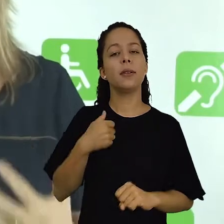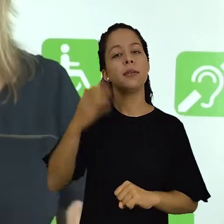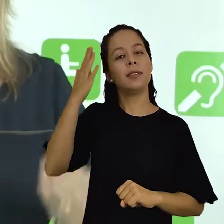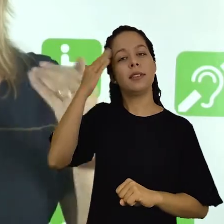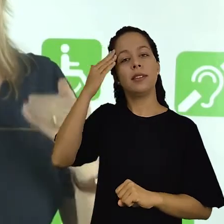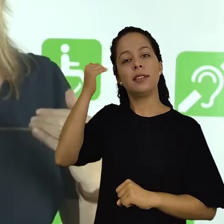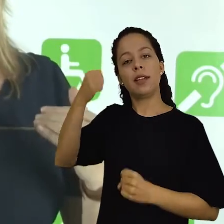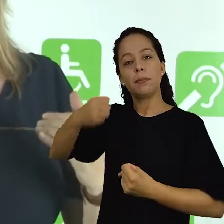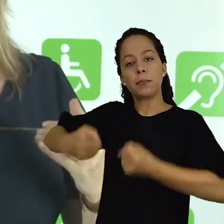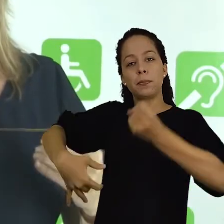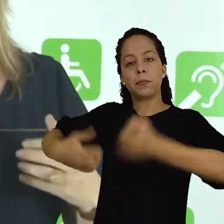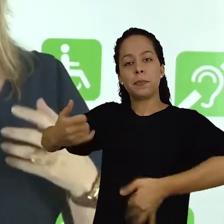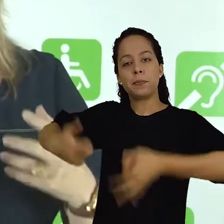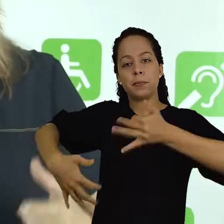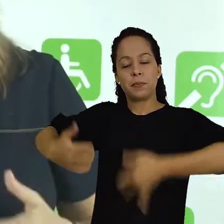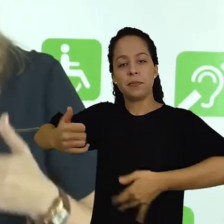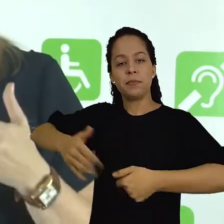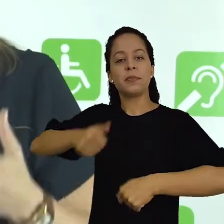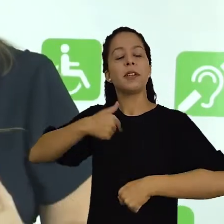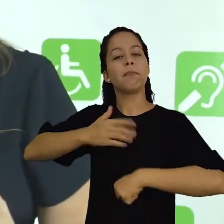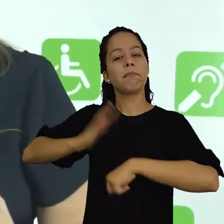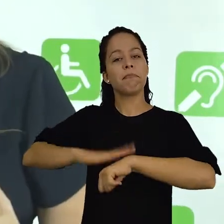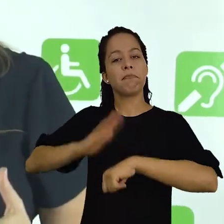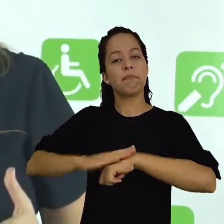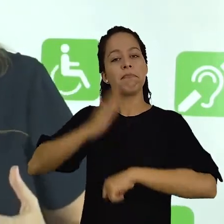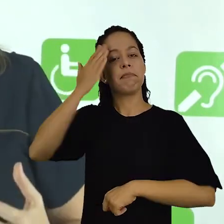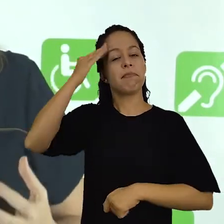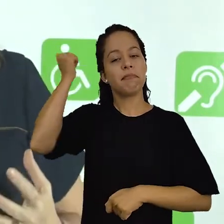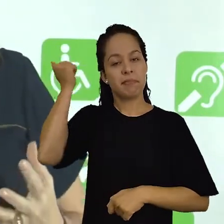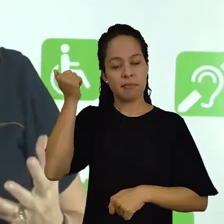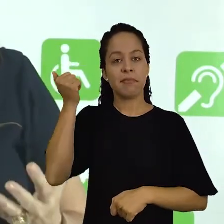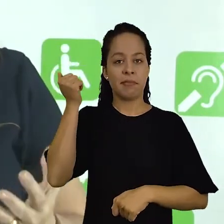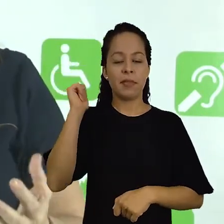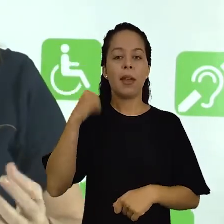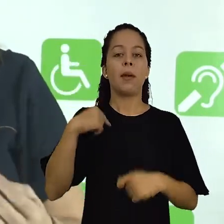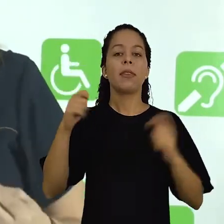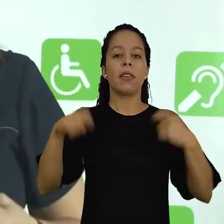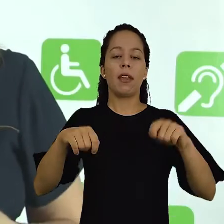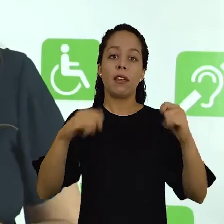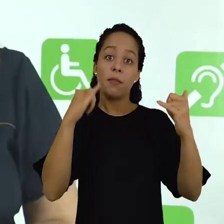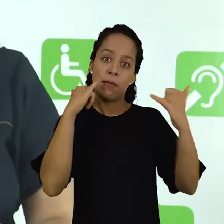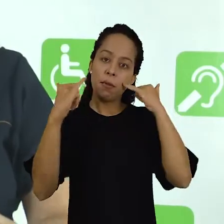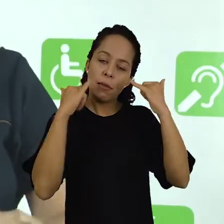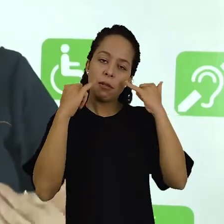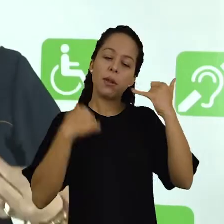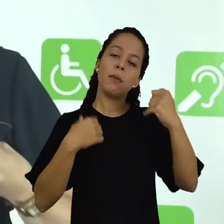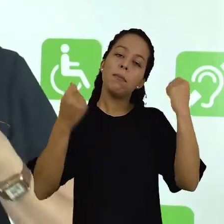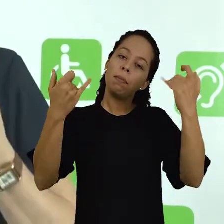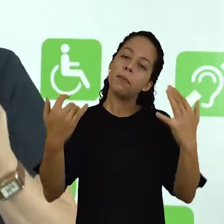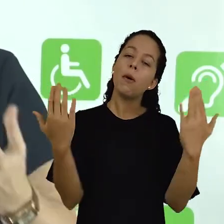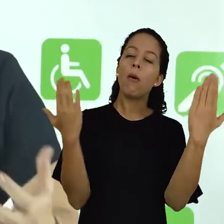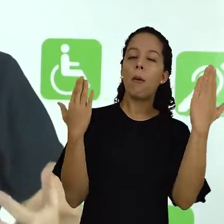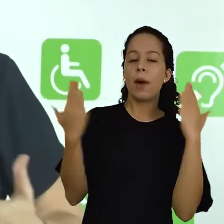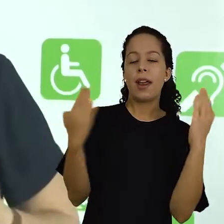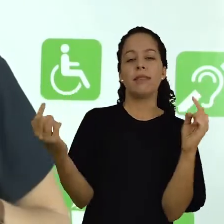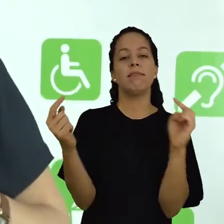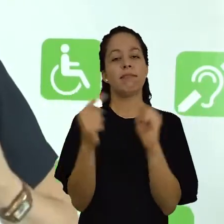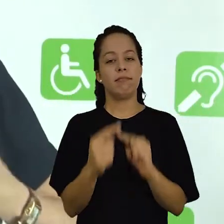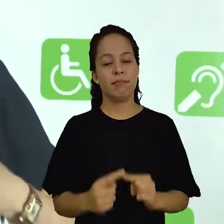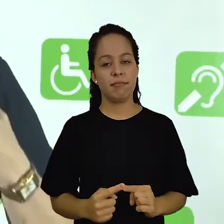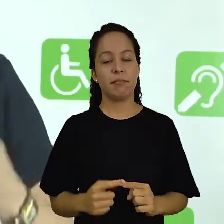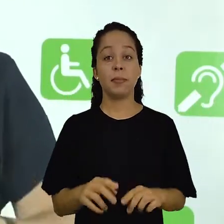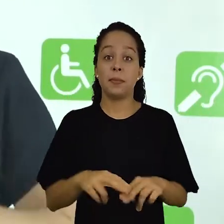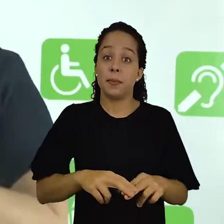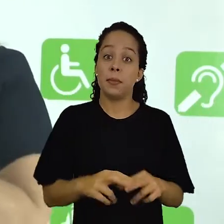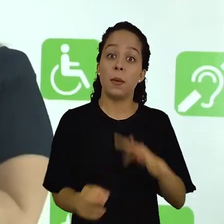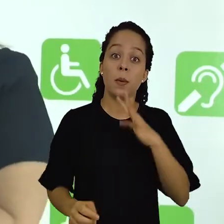passo a usar esse assunto, eu tenho domínio sobre ele. posso, de uma certa forma, correlacionar as